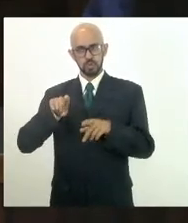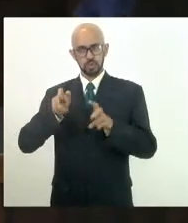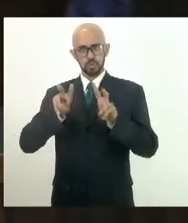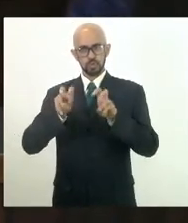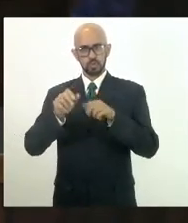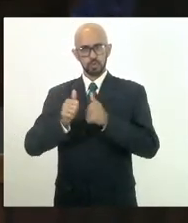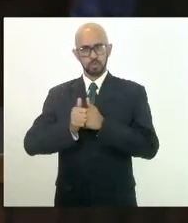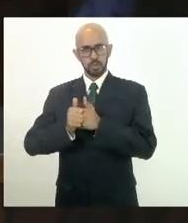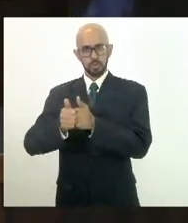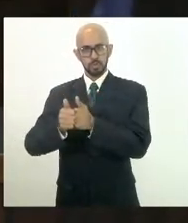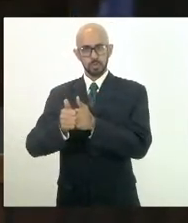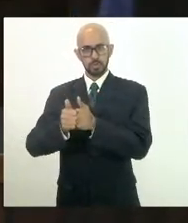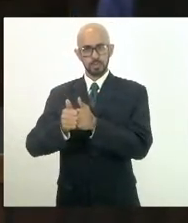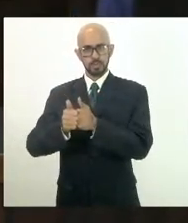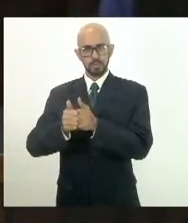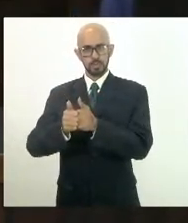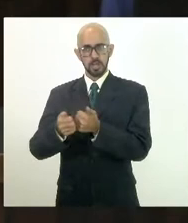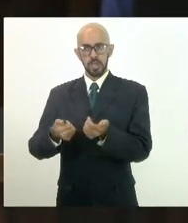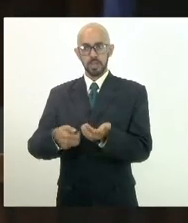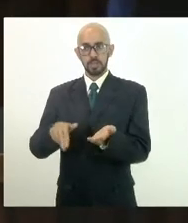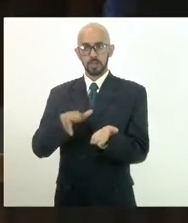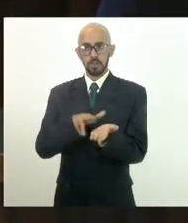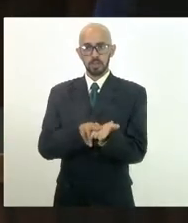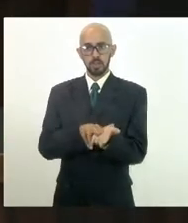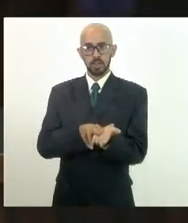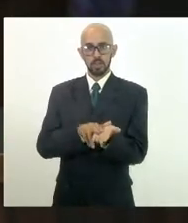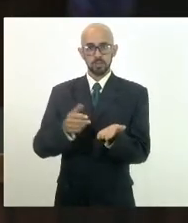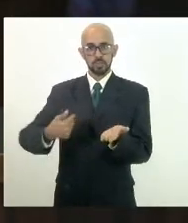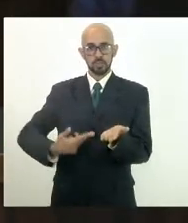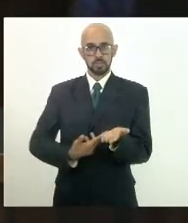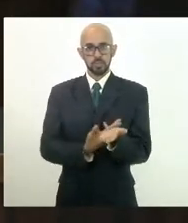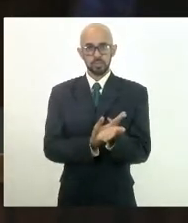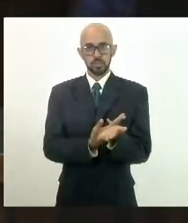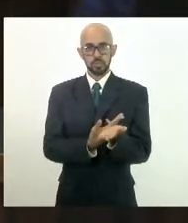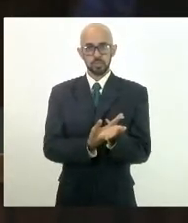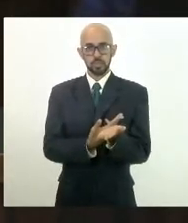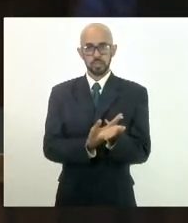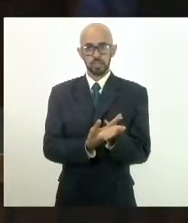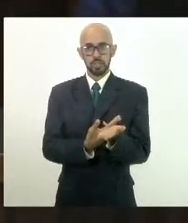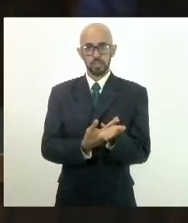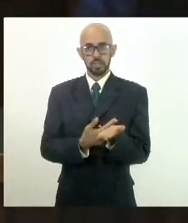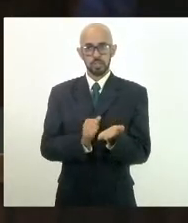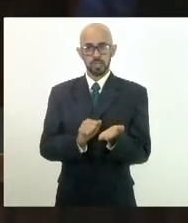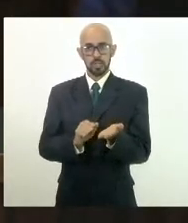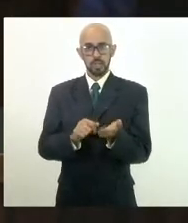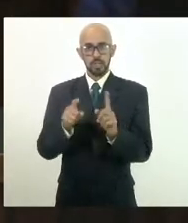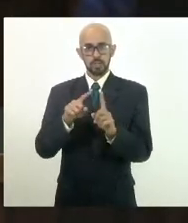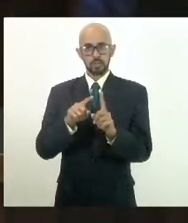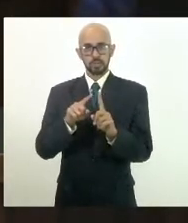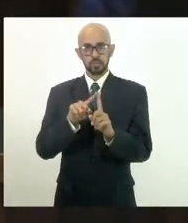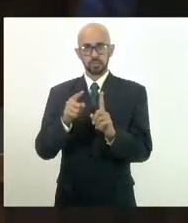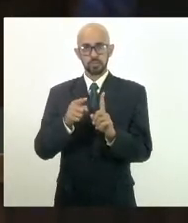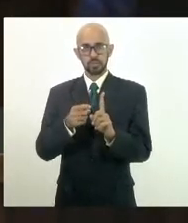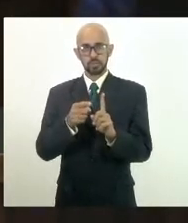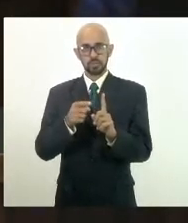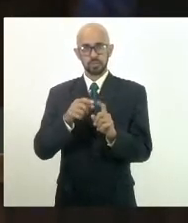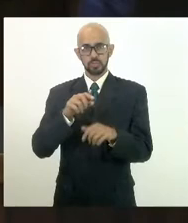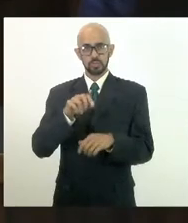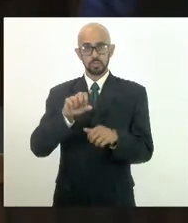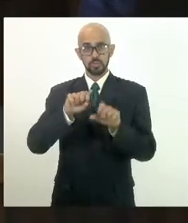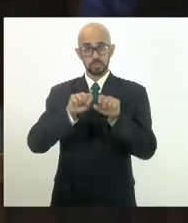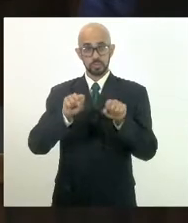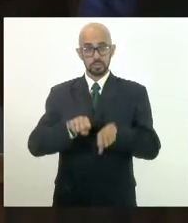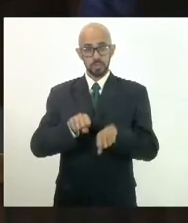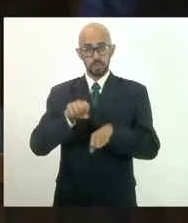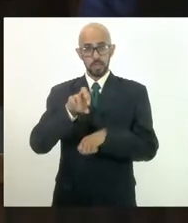pacientes submetidos a cirurgias ou procedimentos relacionados ao sistema reprodutor na rede pública ou privada de saúde do